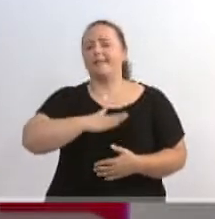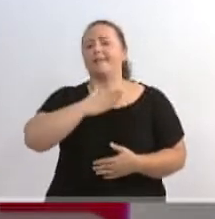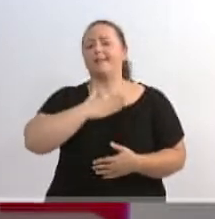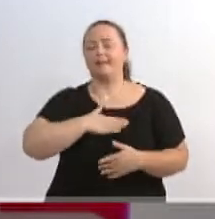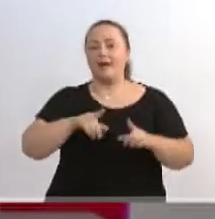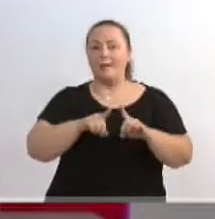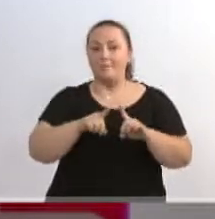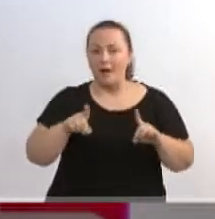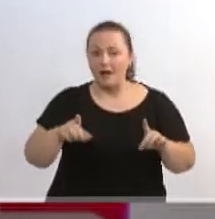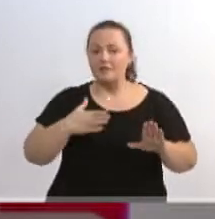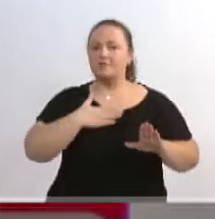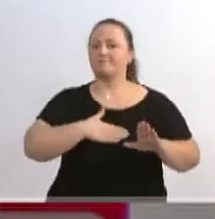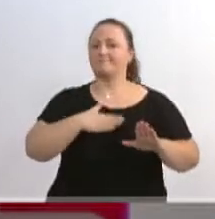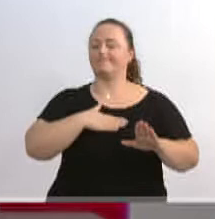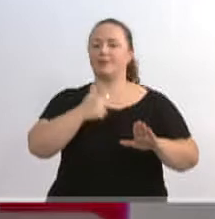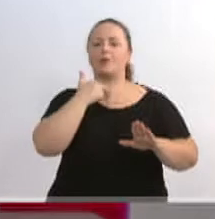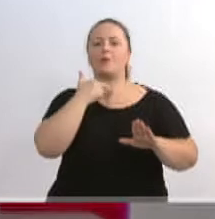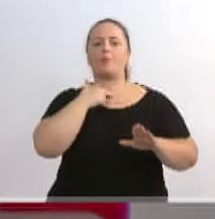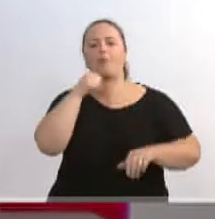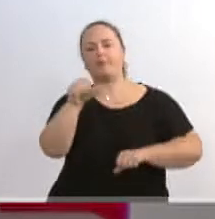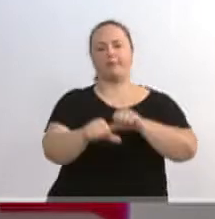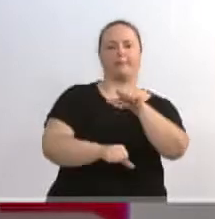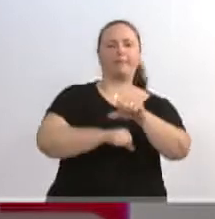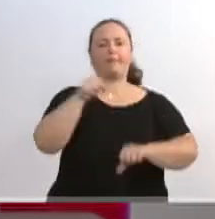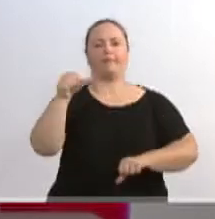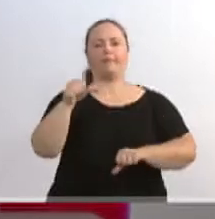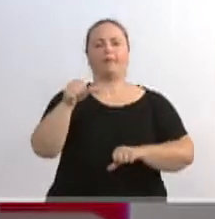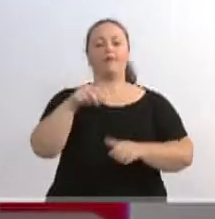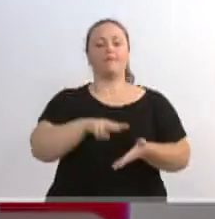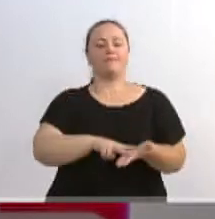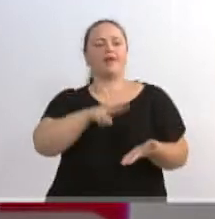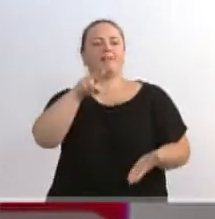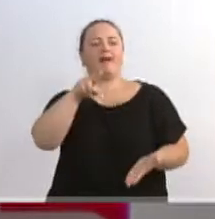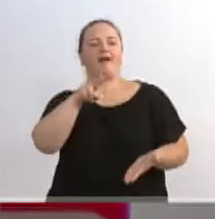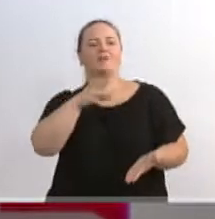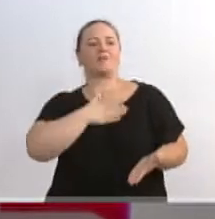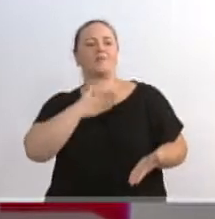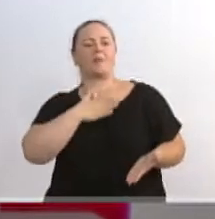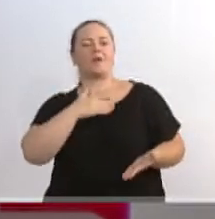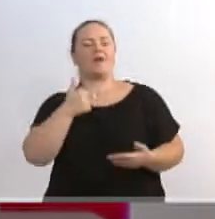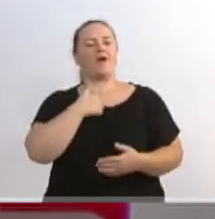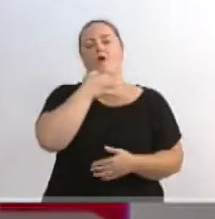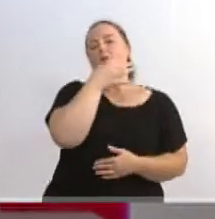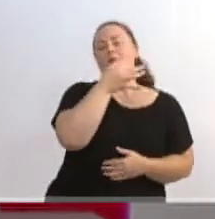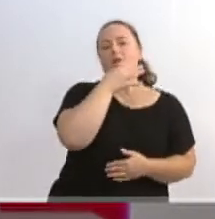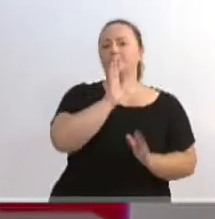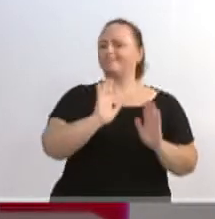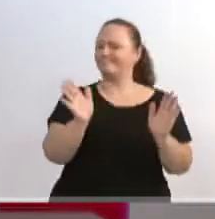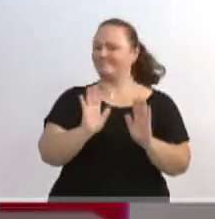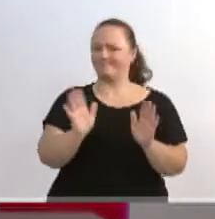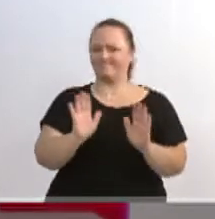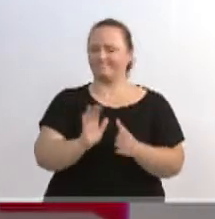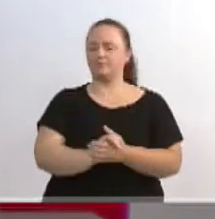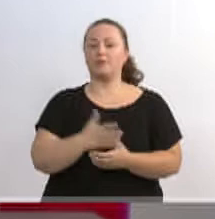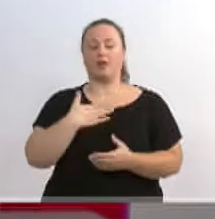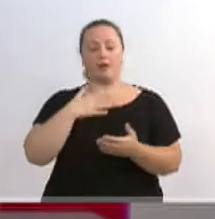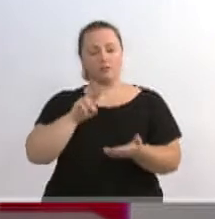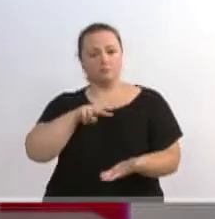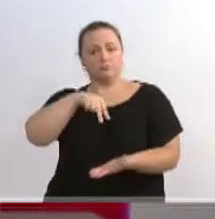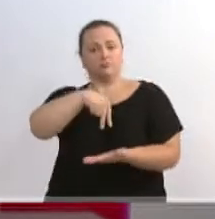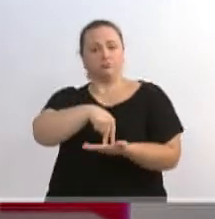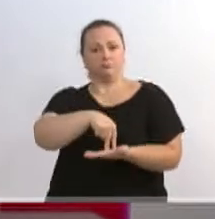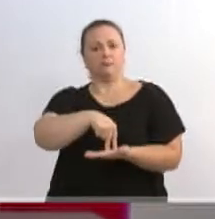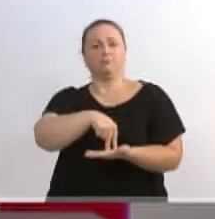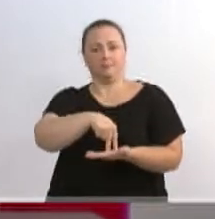deturpar os fatos no sentido daquilo que nos beneficia. Eu vejo nesse instante, e dou meu posicionamento de uma forma muito clara, que digo,